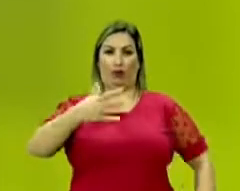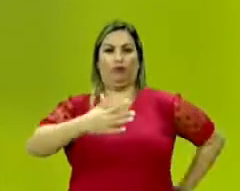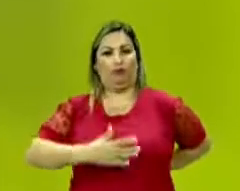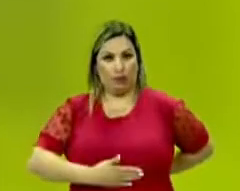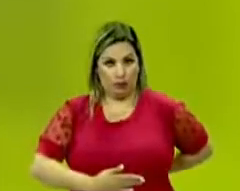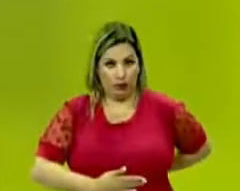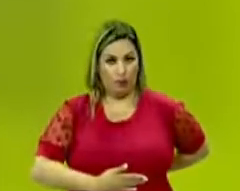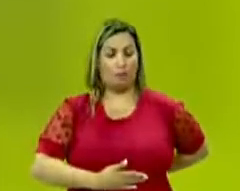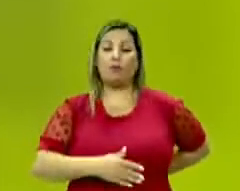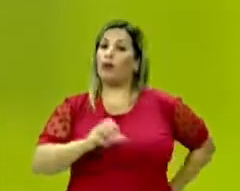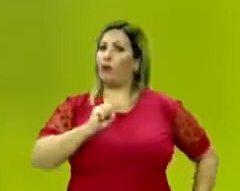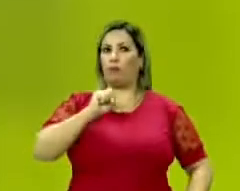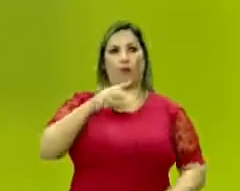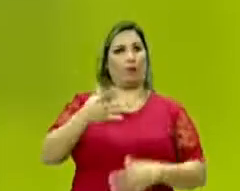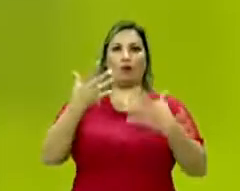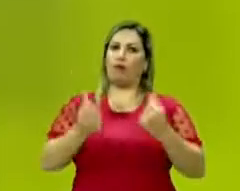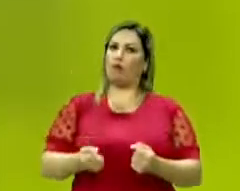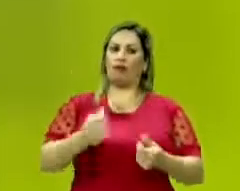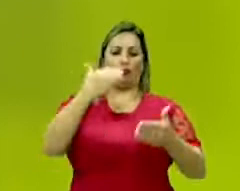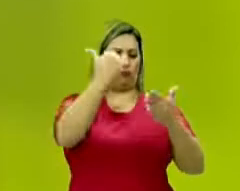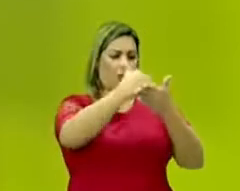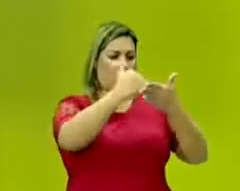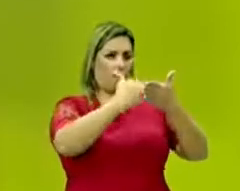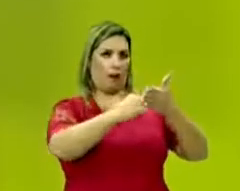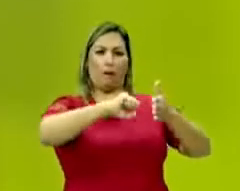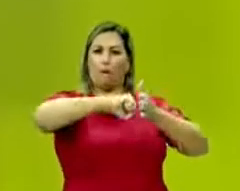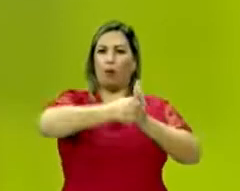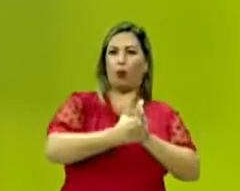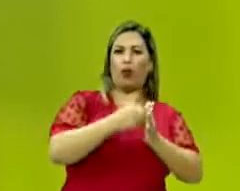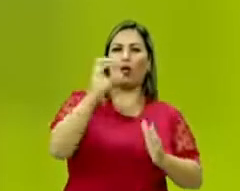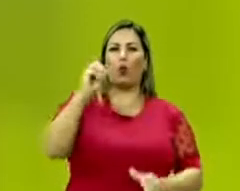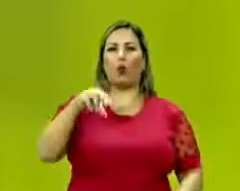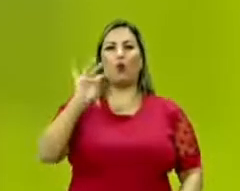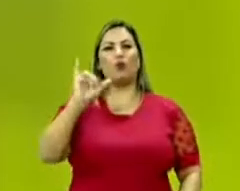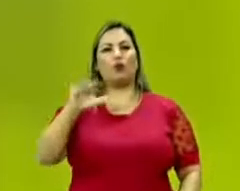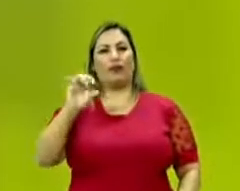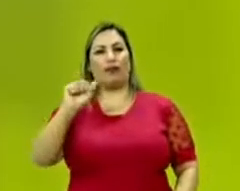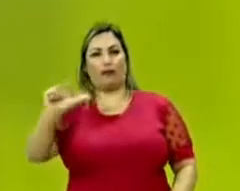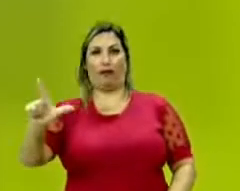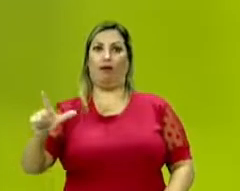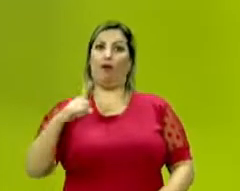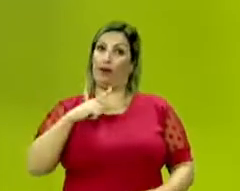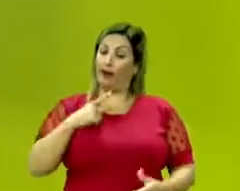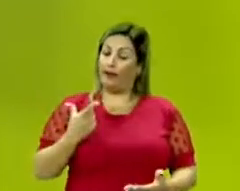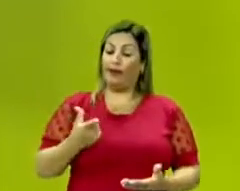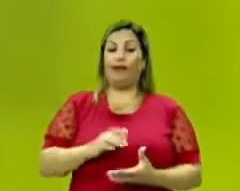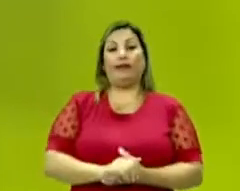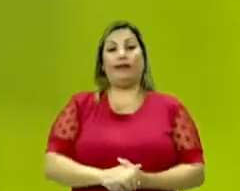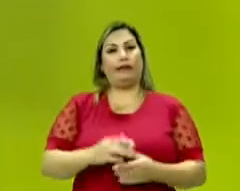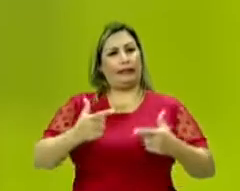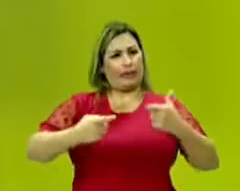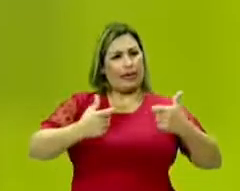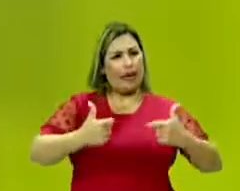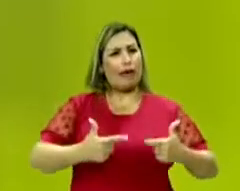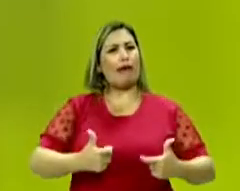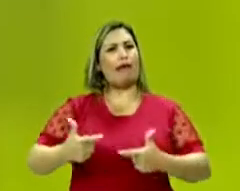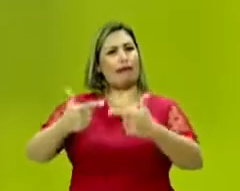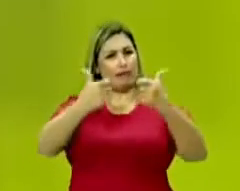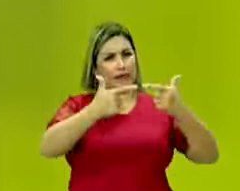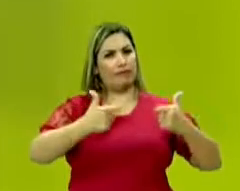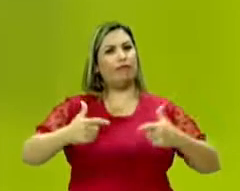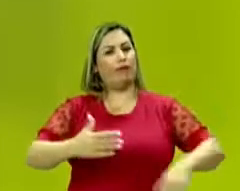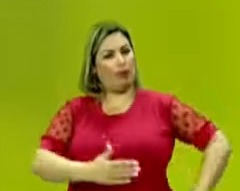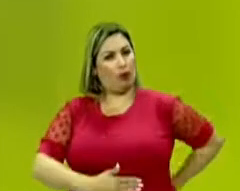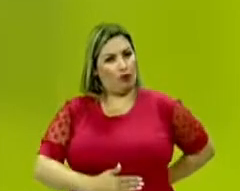não aderiu às cláusulas do bloqueio continental, ficando, portanto, à mercê das guerras napoleônicas,